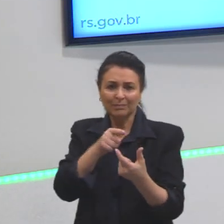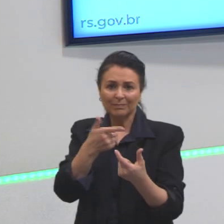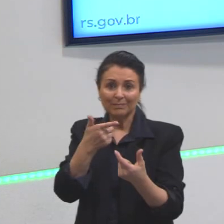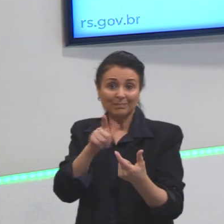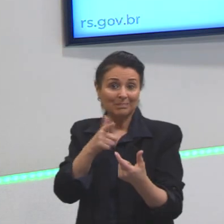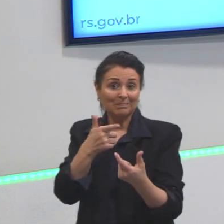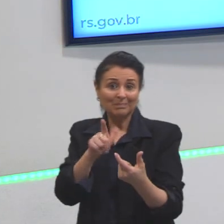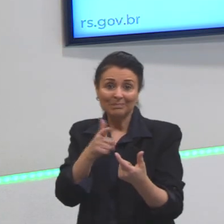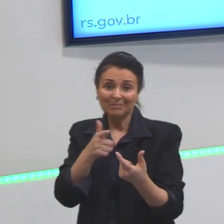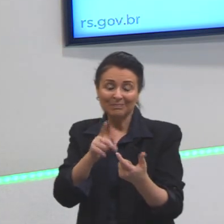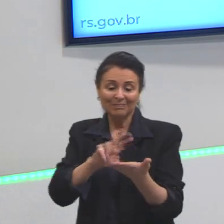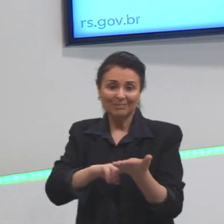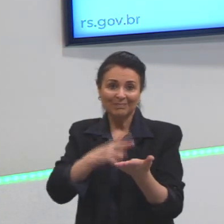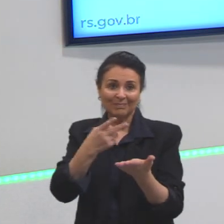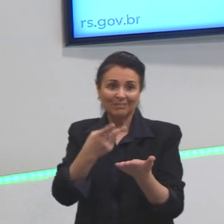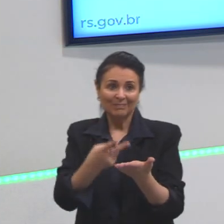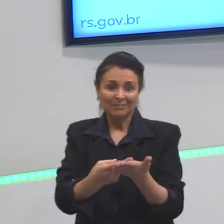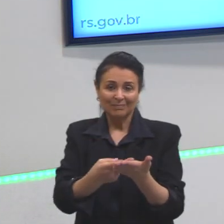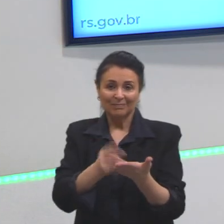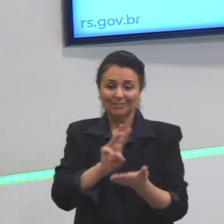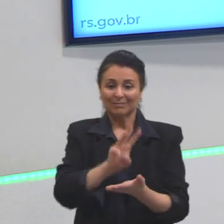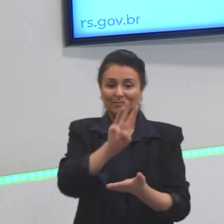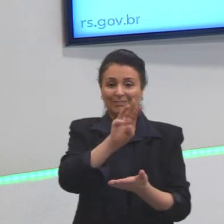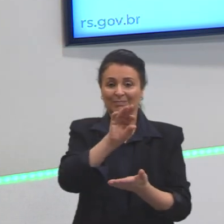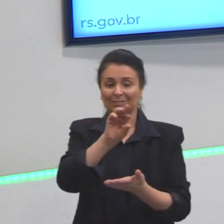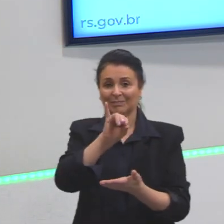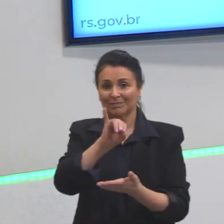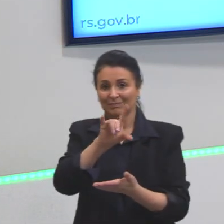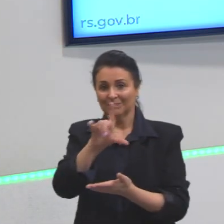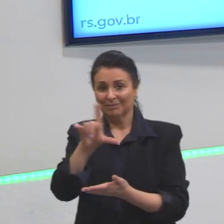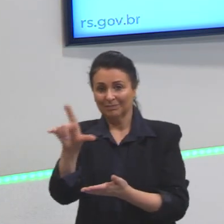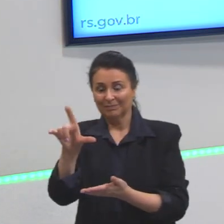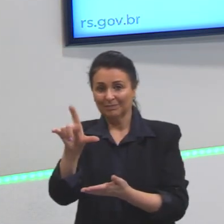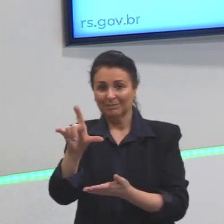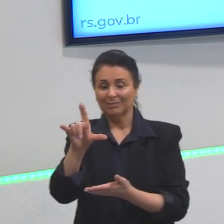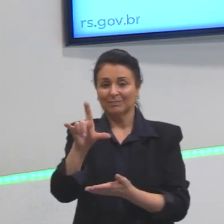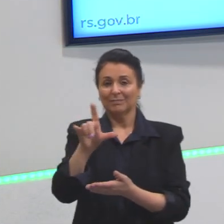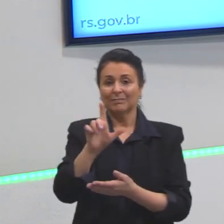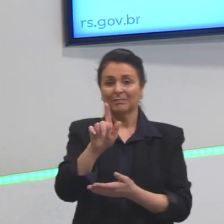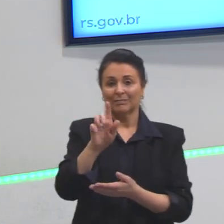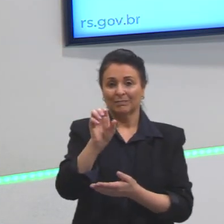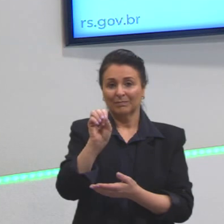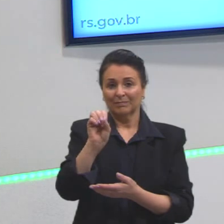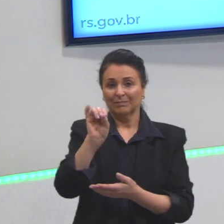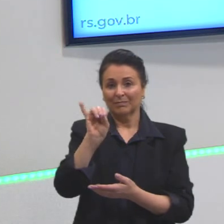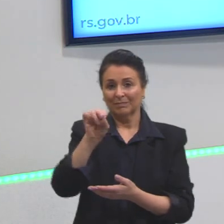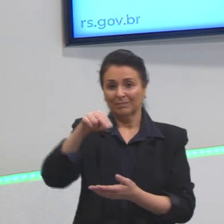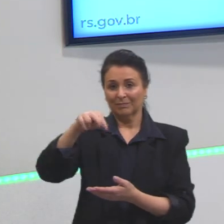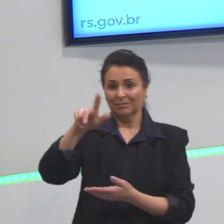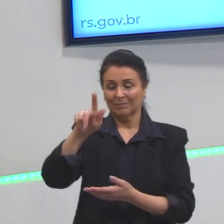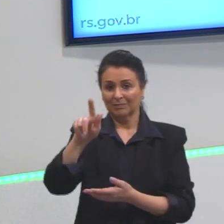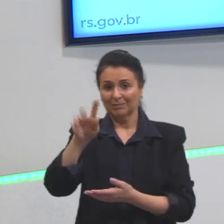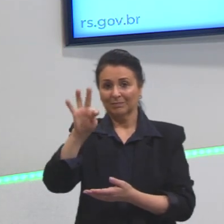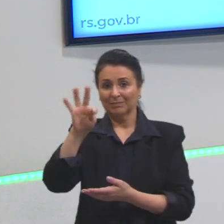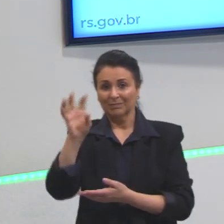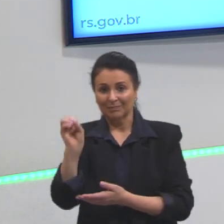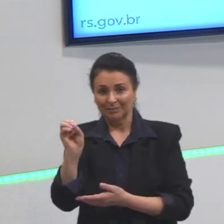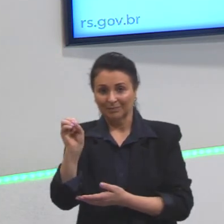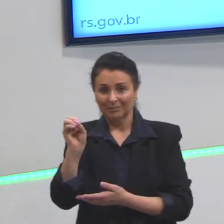existem. Qual é a ideia? A ideia é que você perceba que o seu verbo está no futuro.